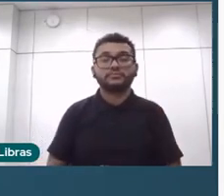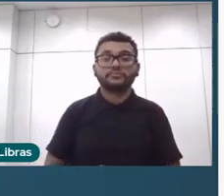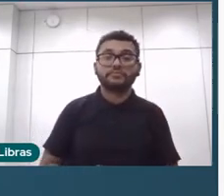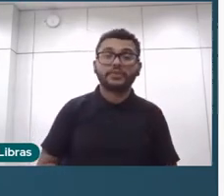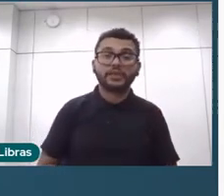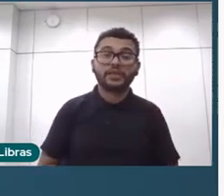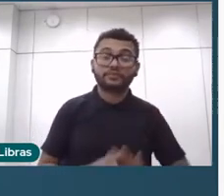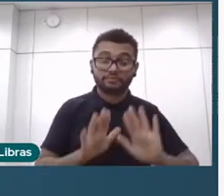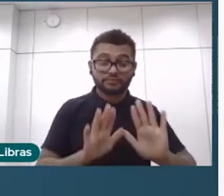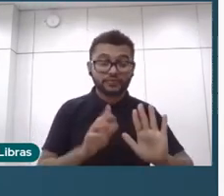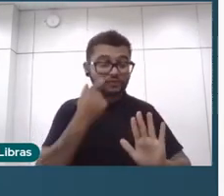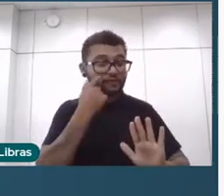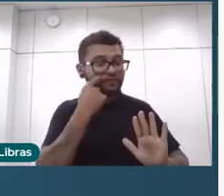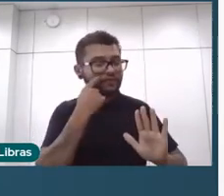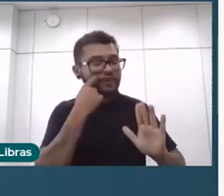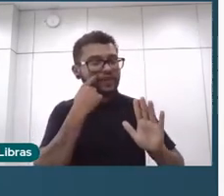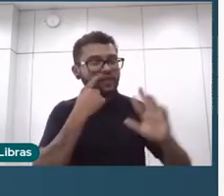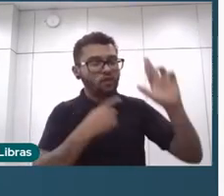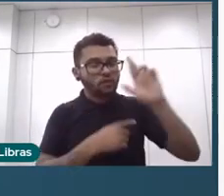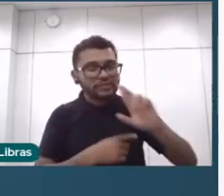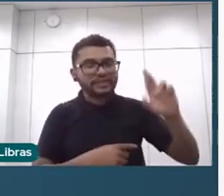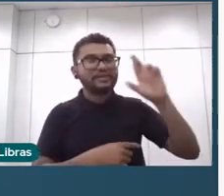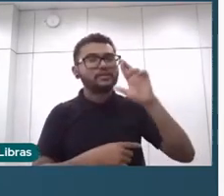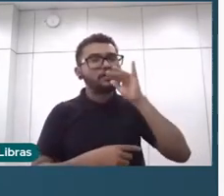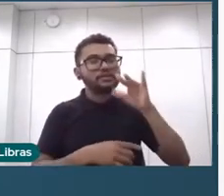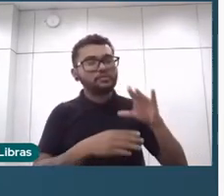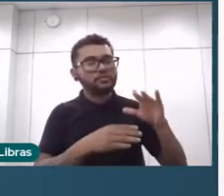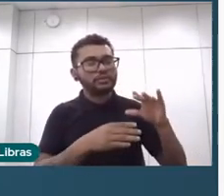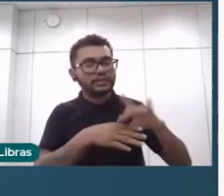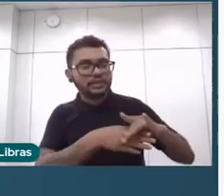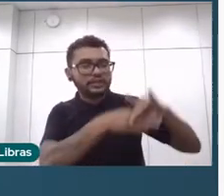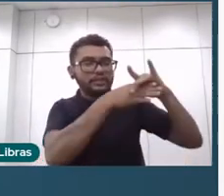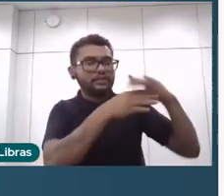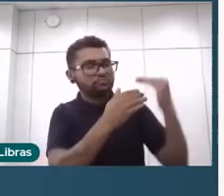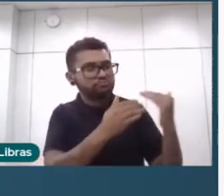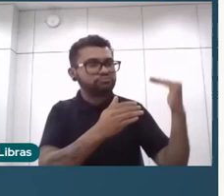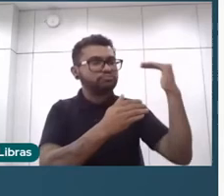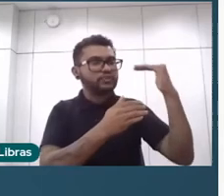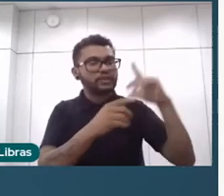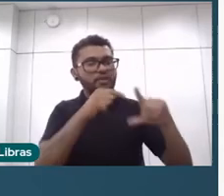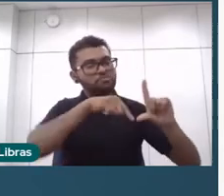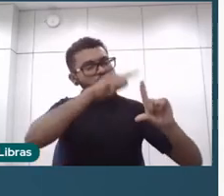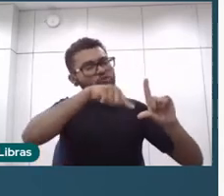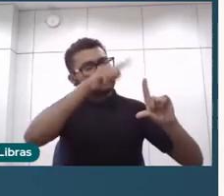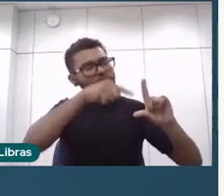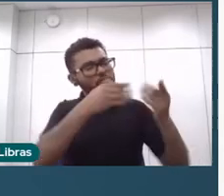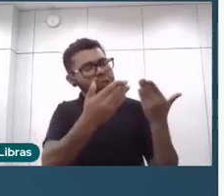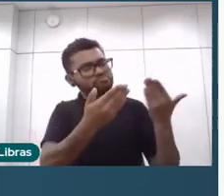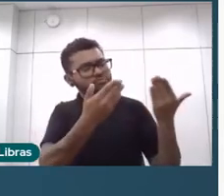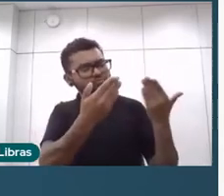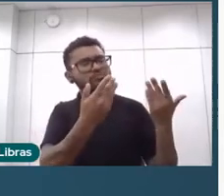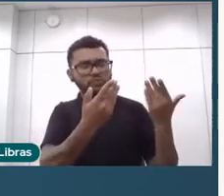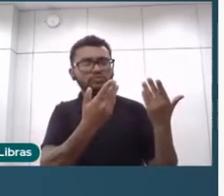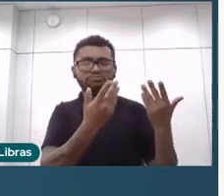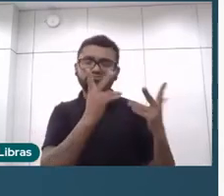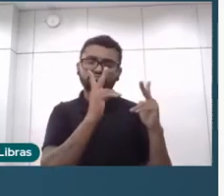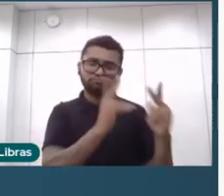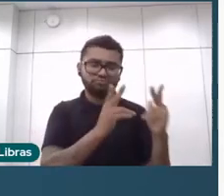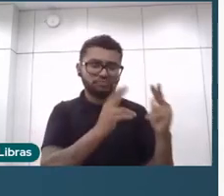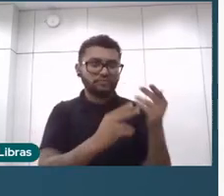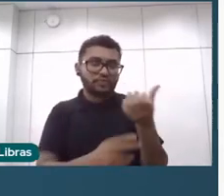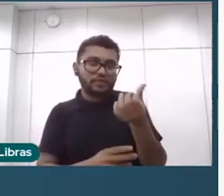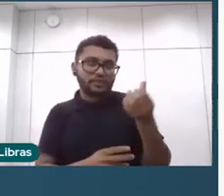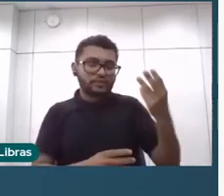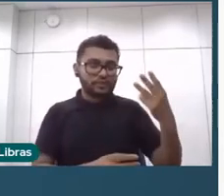E quando a gente olha em alta e média, liderança é bem parecido, as percentuais, não muda muito, são 63